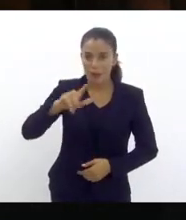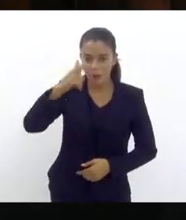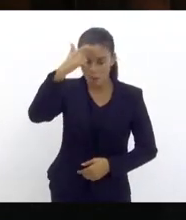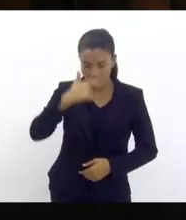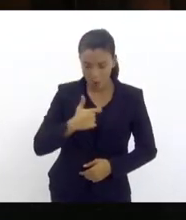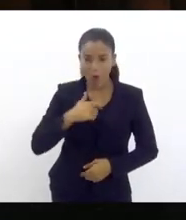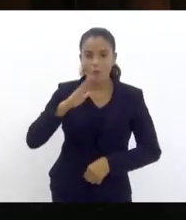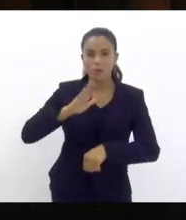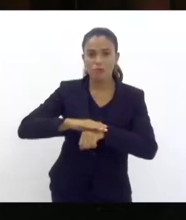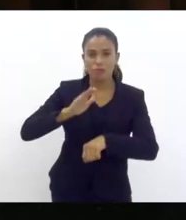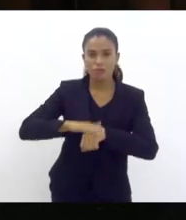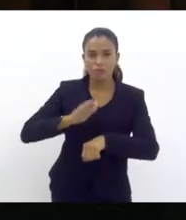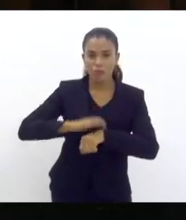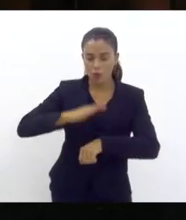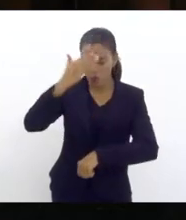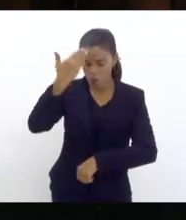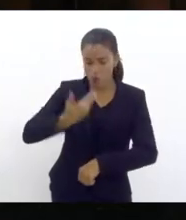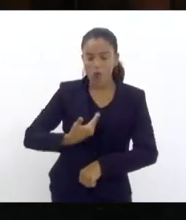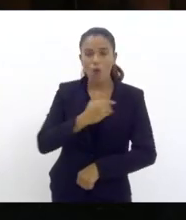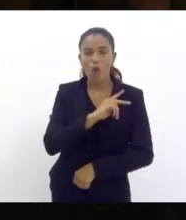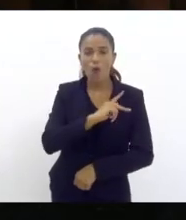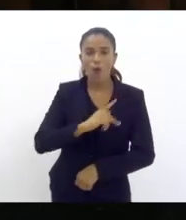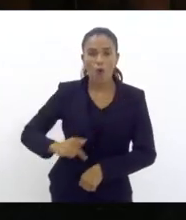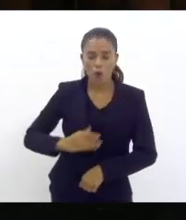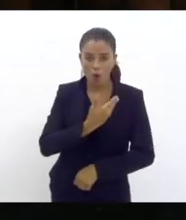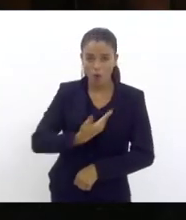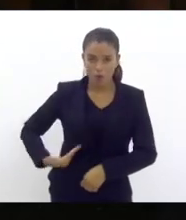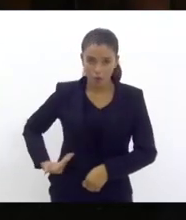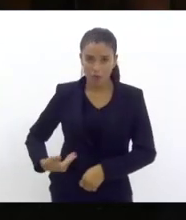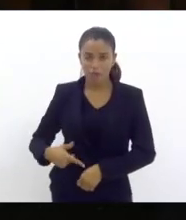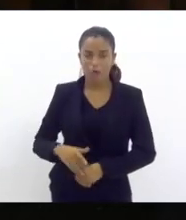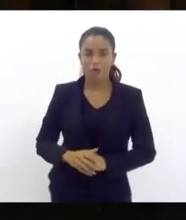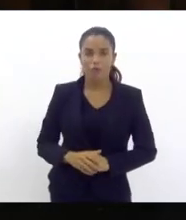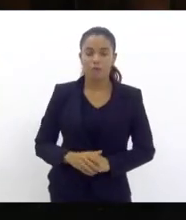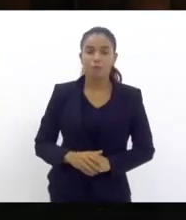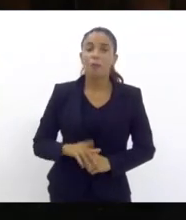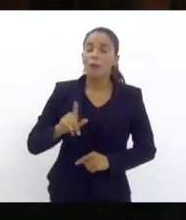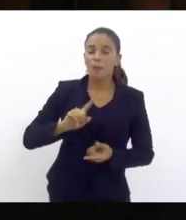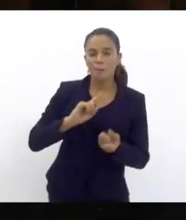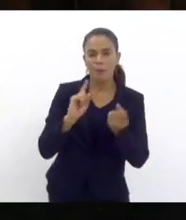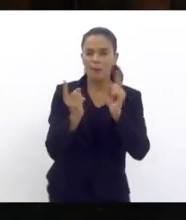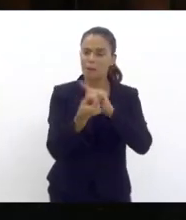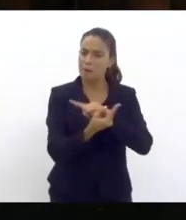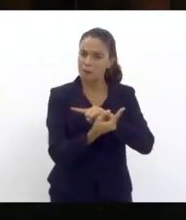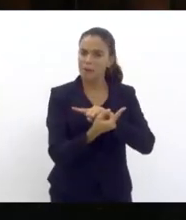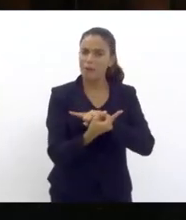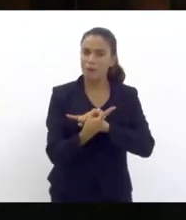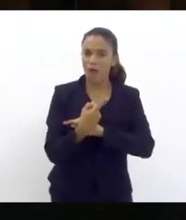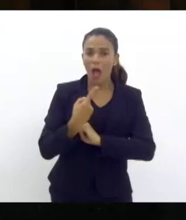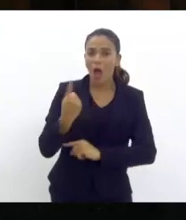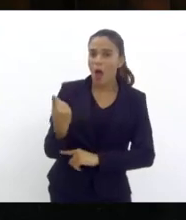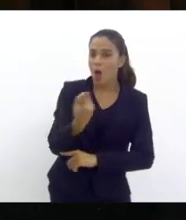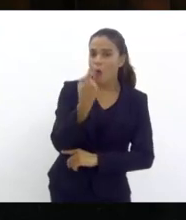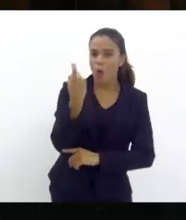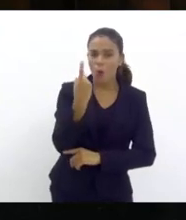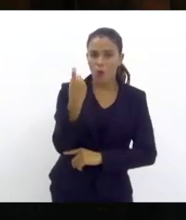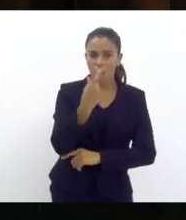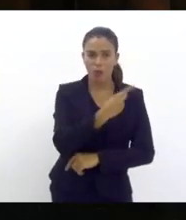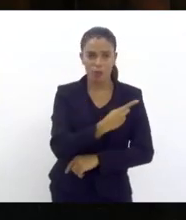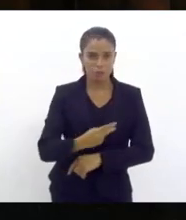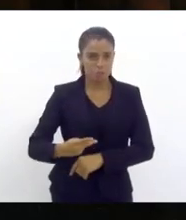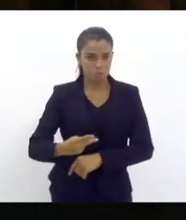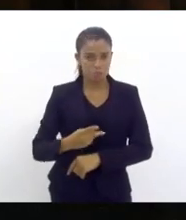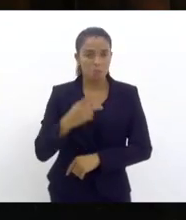governo que abriu mão de ter uma política pública de segurança no Estado. Pelo contrário, a sua única política de